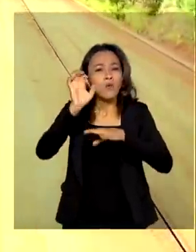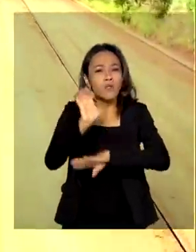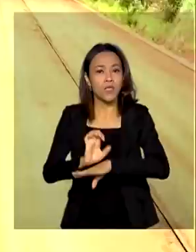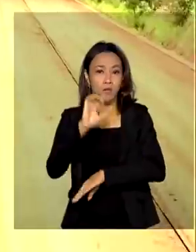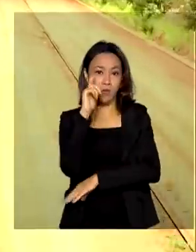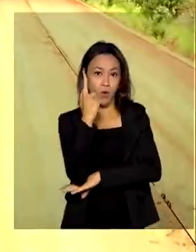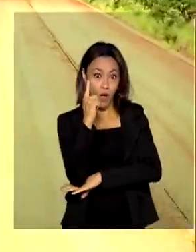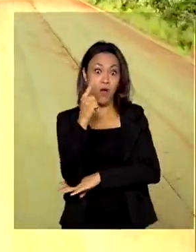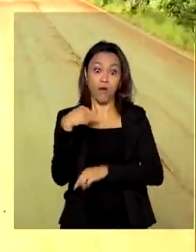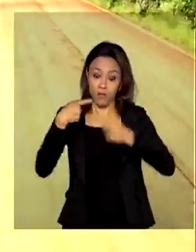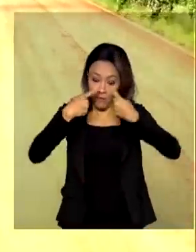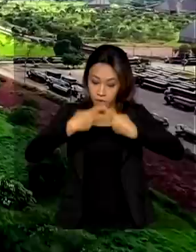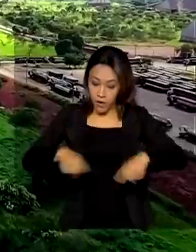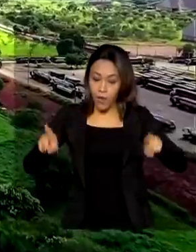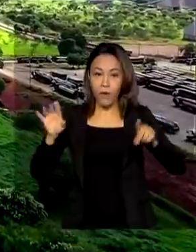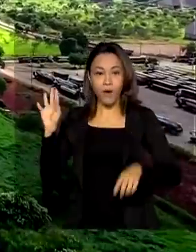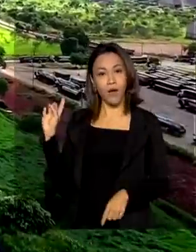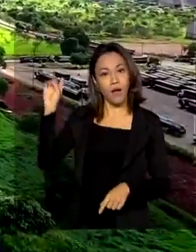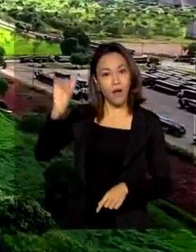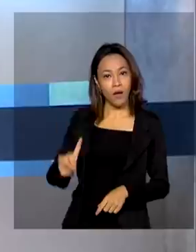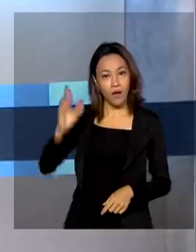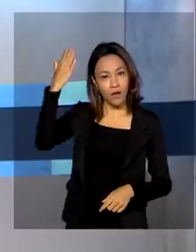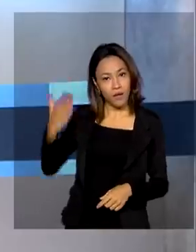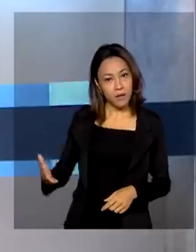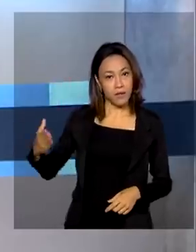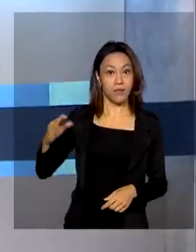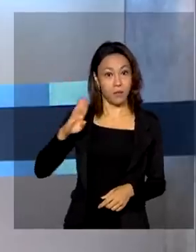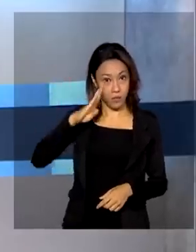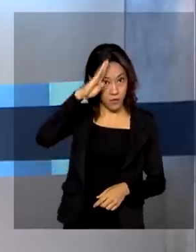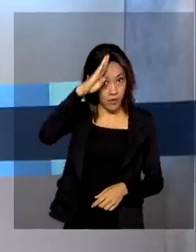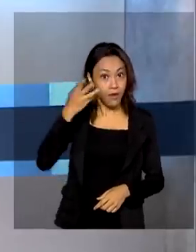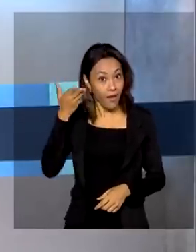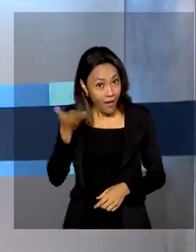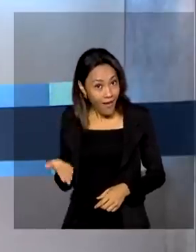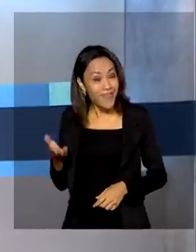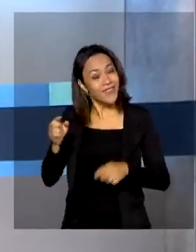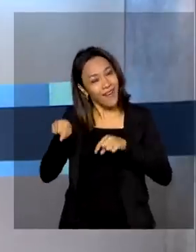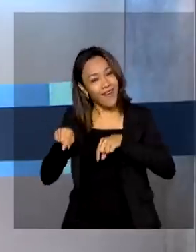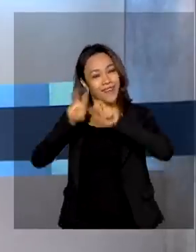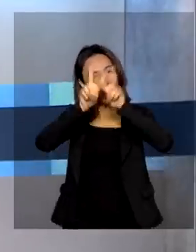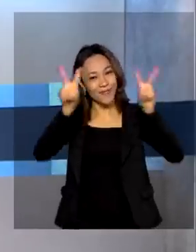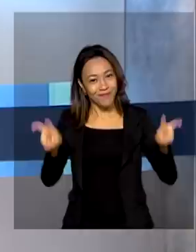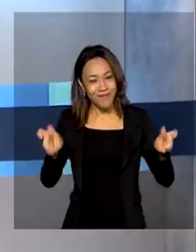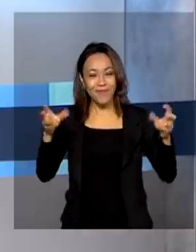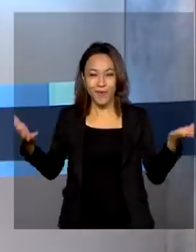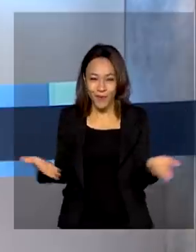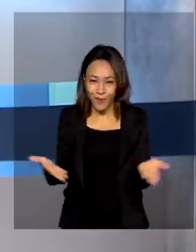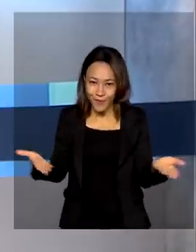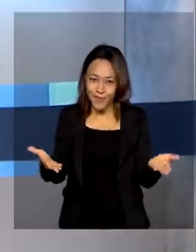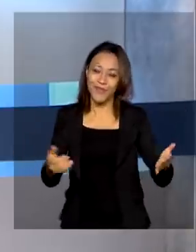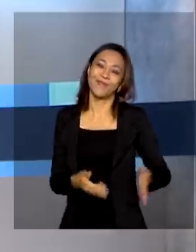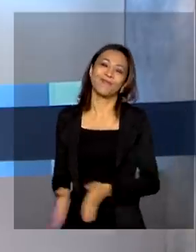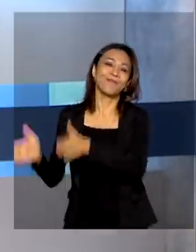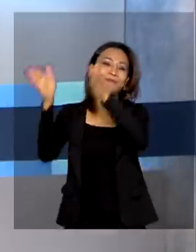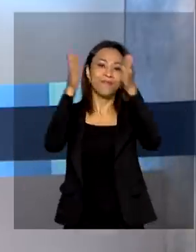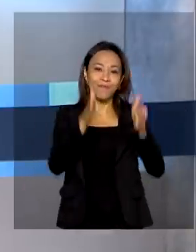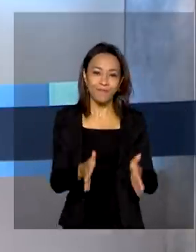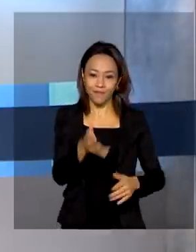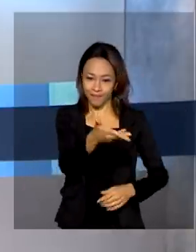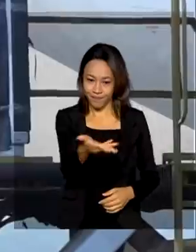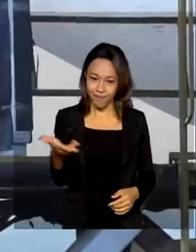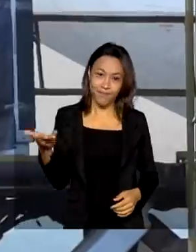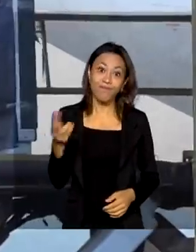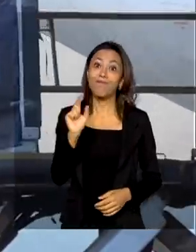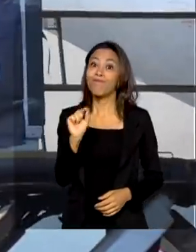obras foram inauguradas pelo presidente Jair Bolsonaro. Esse é apenas um dos assuntos de hoje. E veja também,